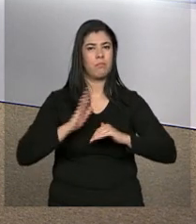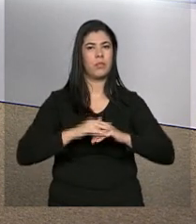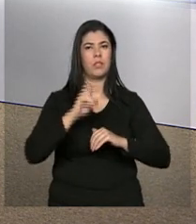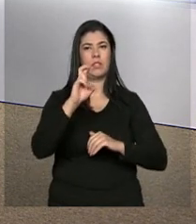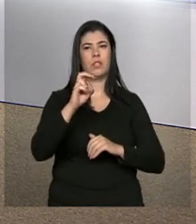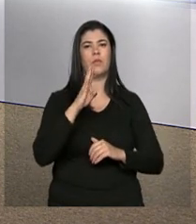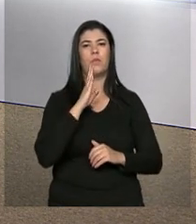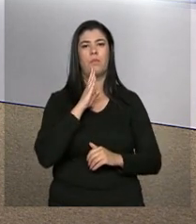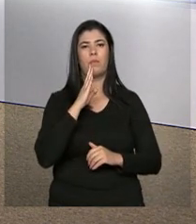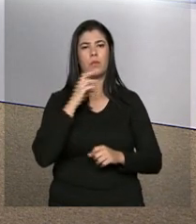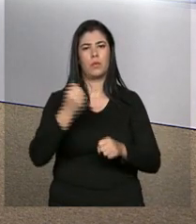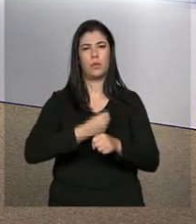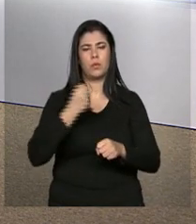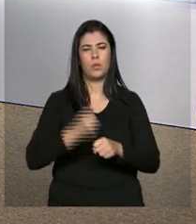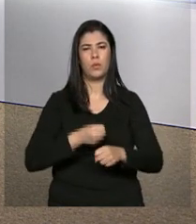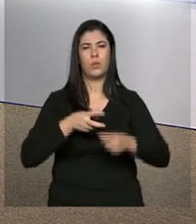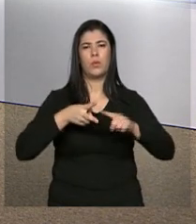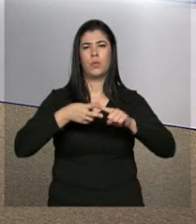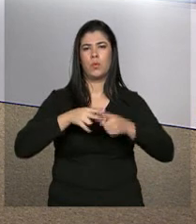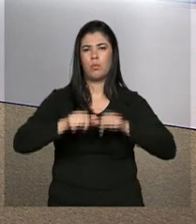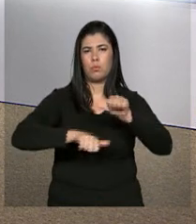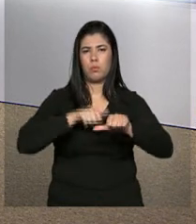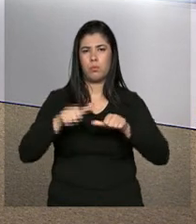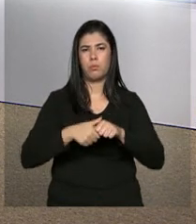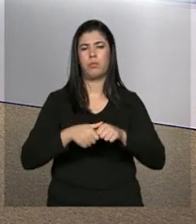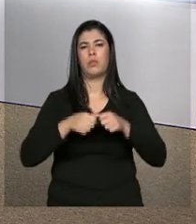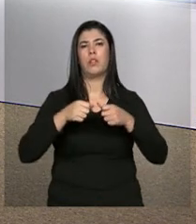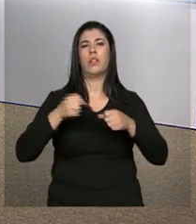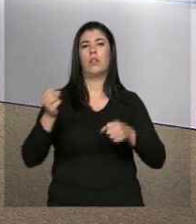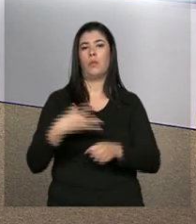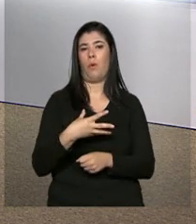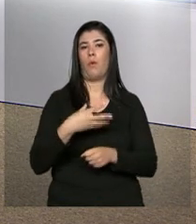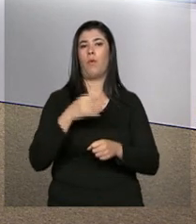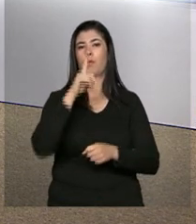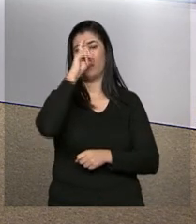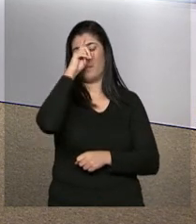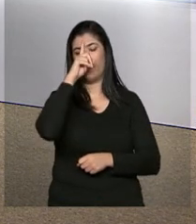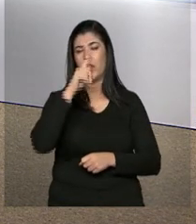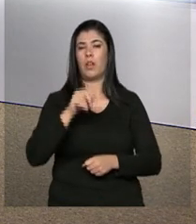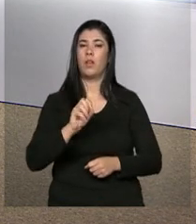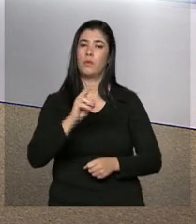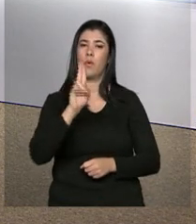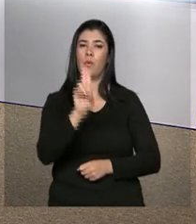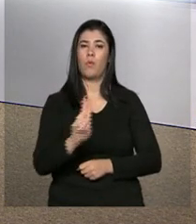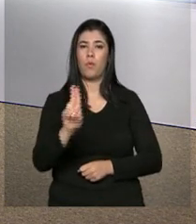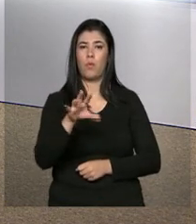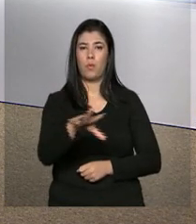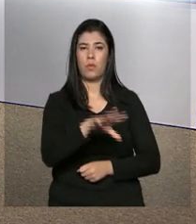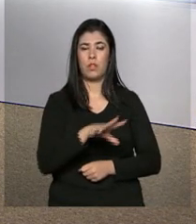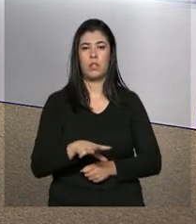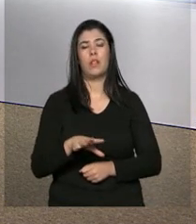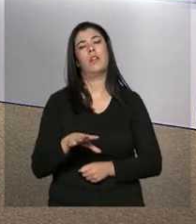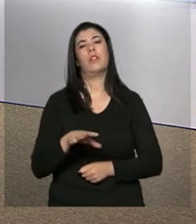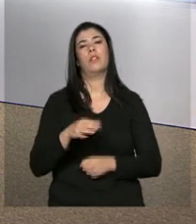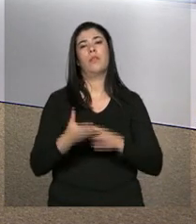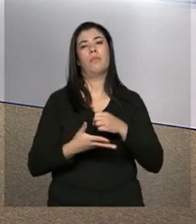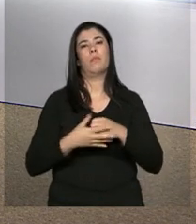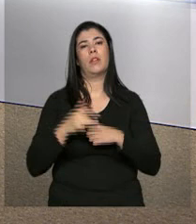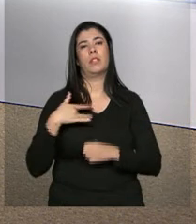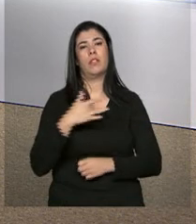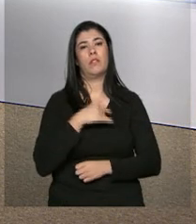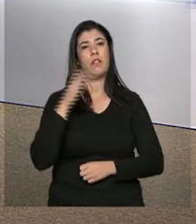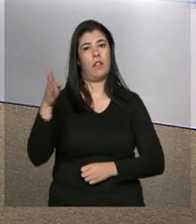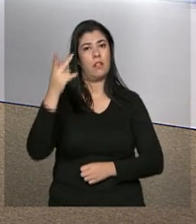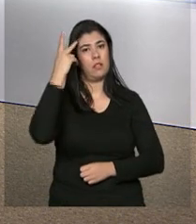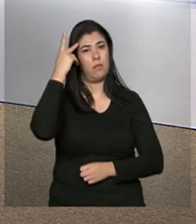construções, ampliações e reformas de 26 mil unidades básicas de saúde. Vamos então a São Bernardo do